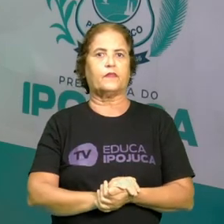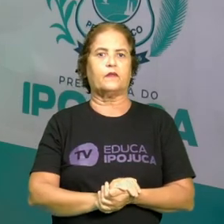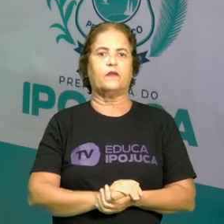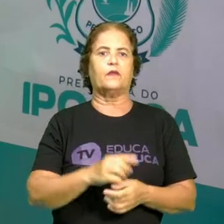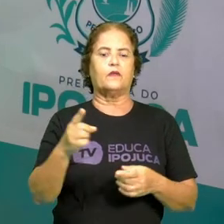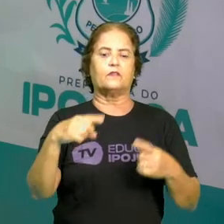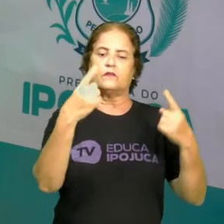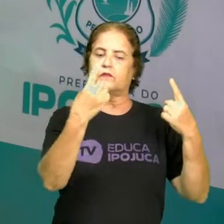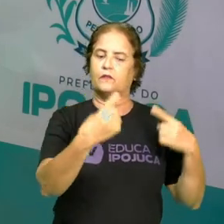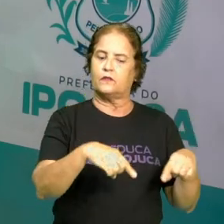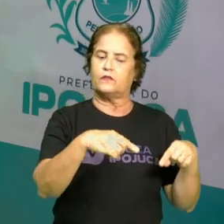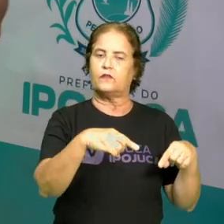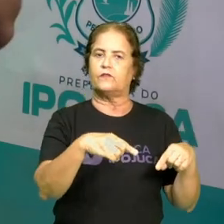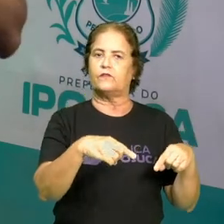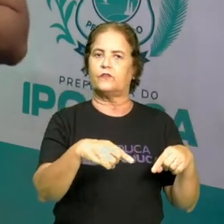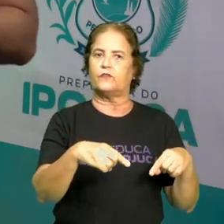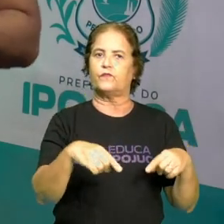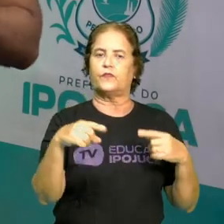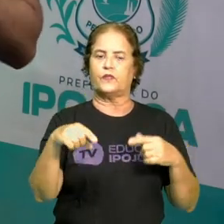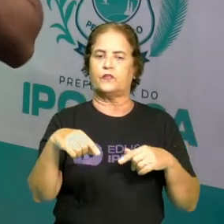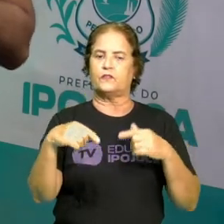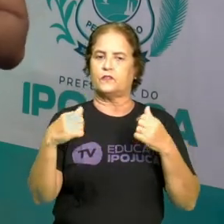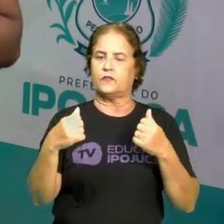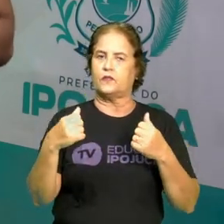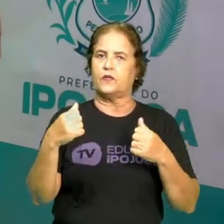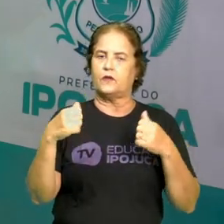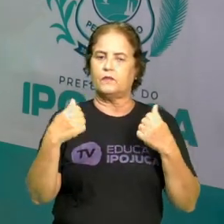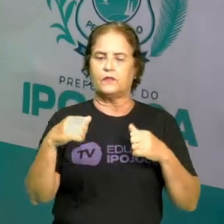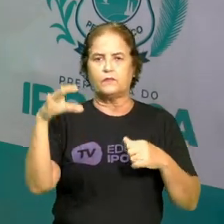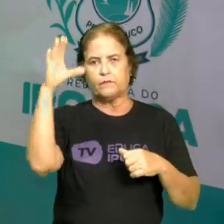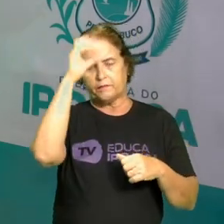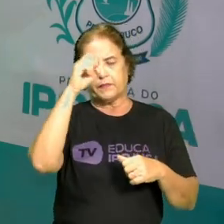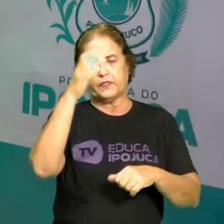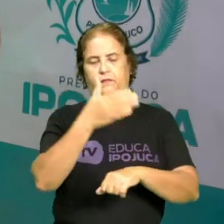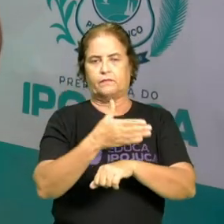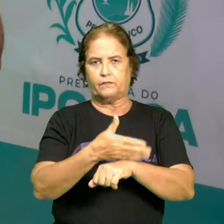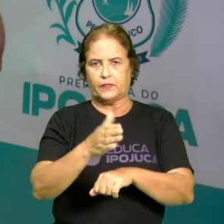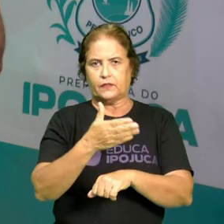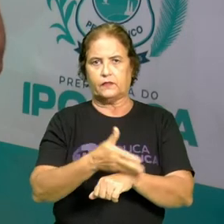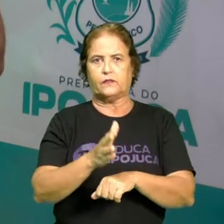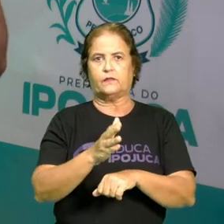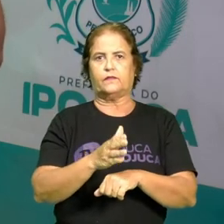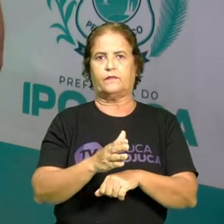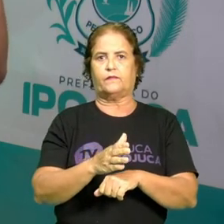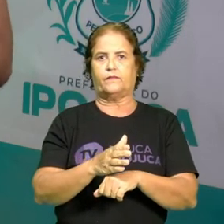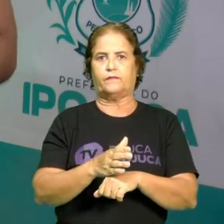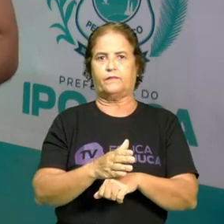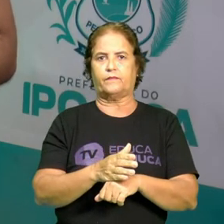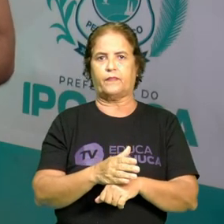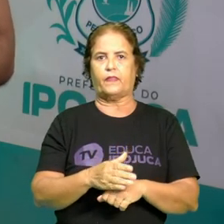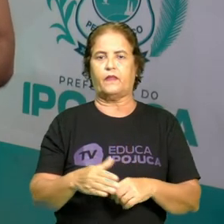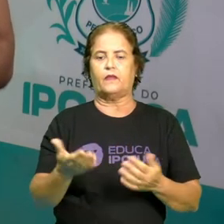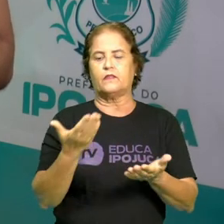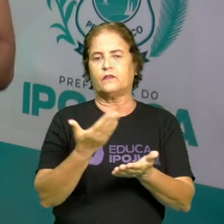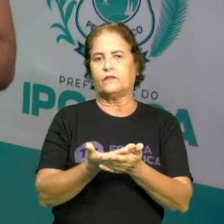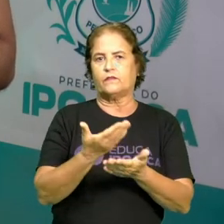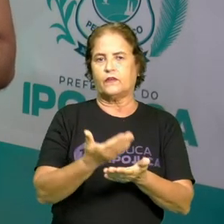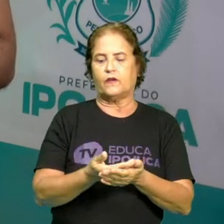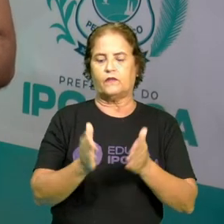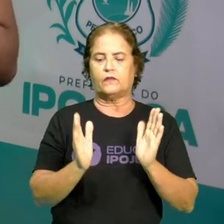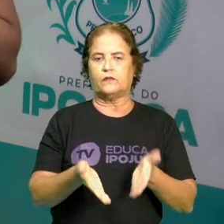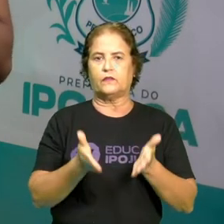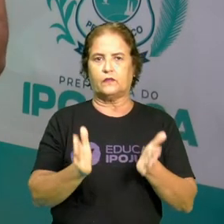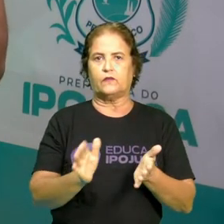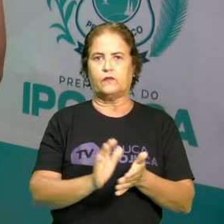Esse é o nosso desafio, esse é o momento de aprender praticando. Essa foi a nossa aula de